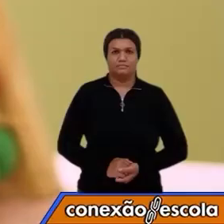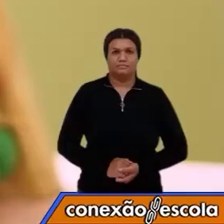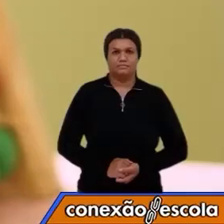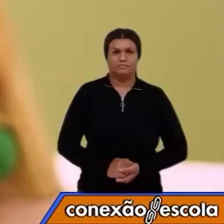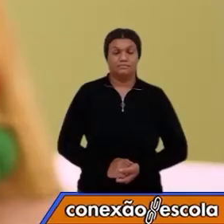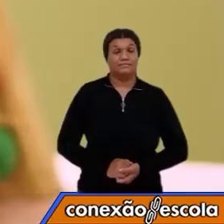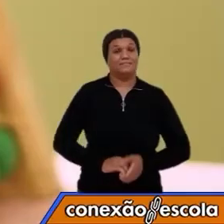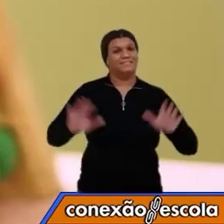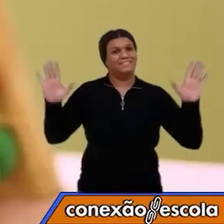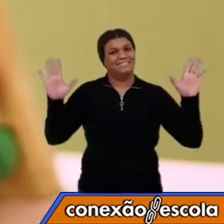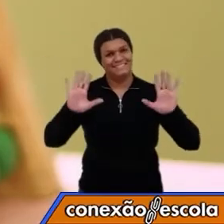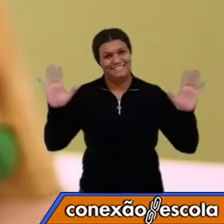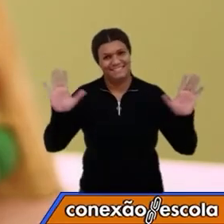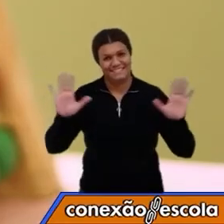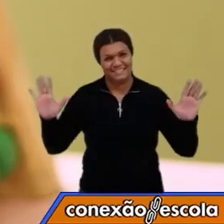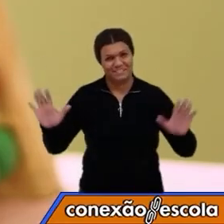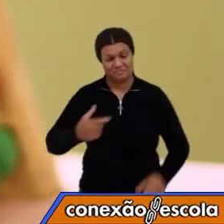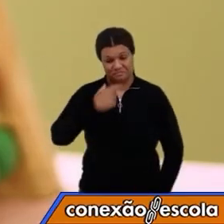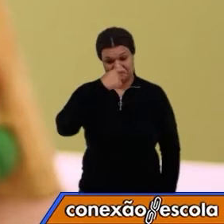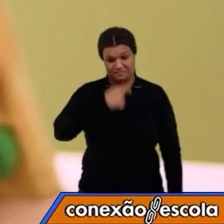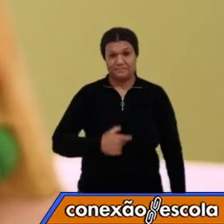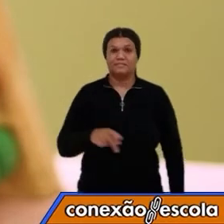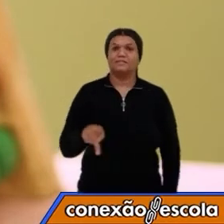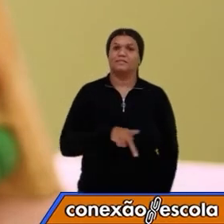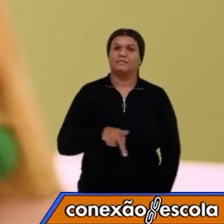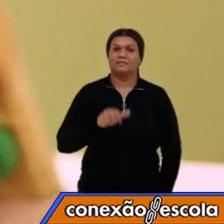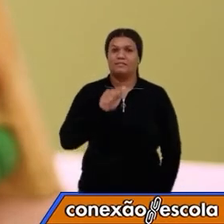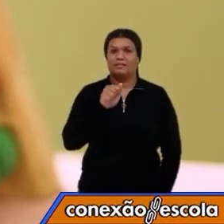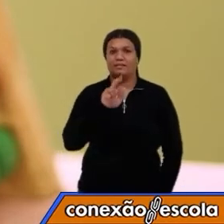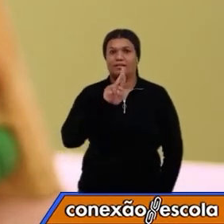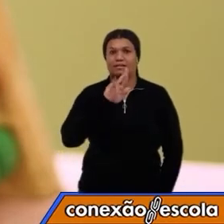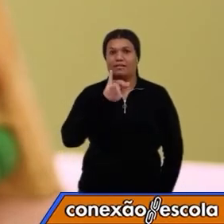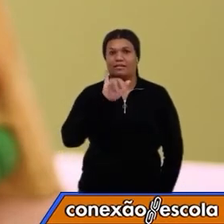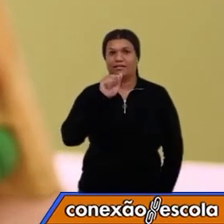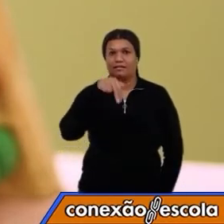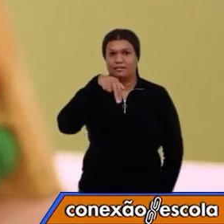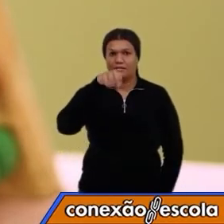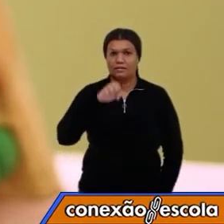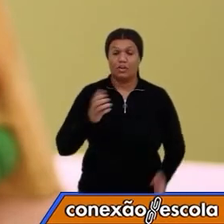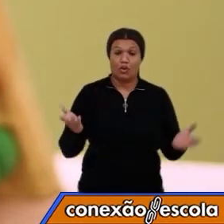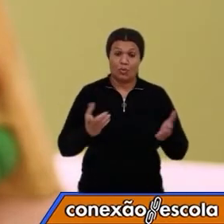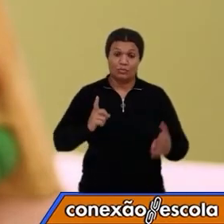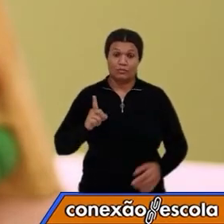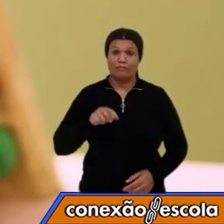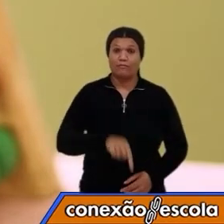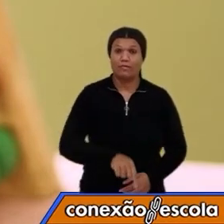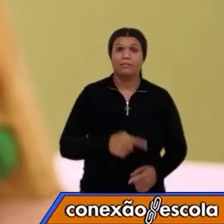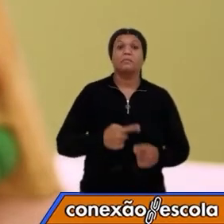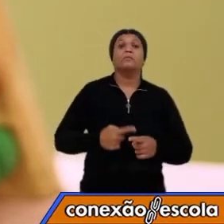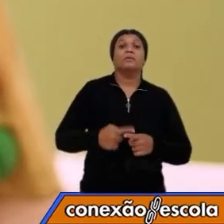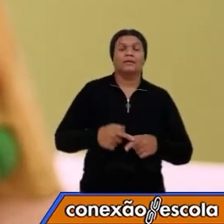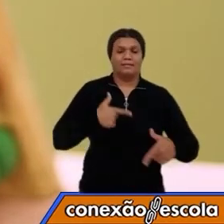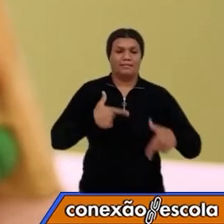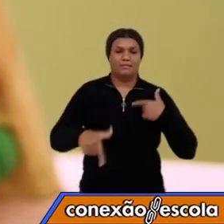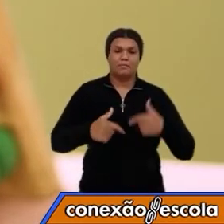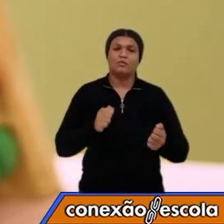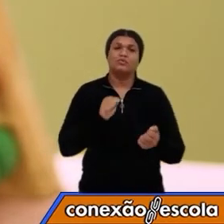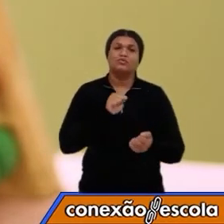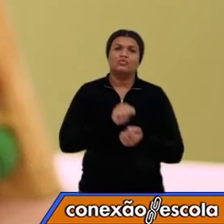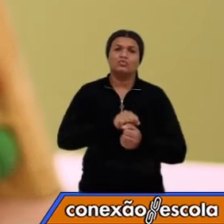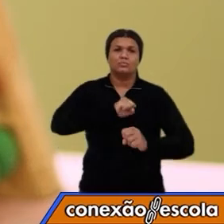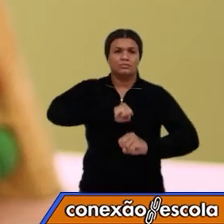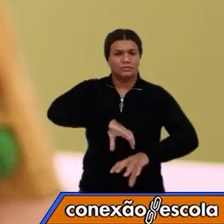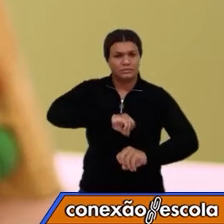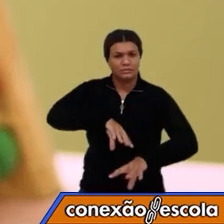Olá! Eu sou a professora Ariane e estou aqui hoje para trabalhar com vocês nos componentes